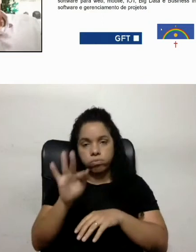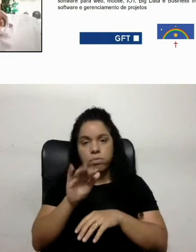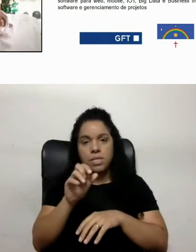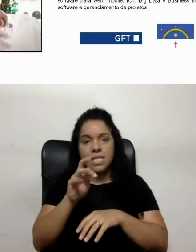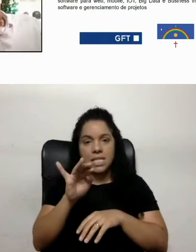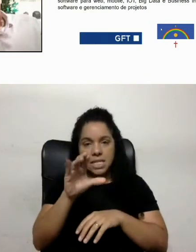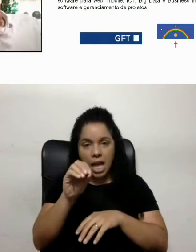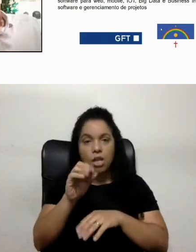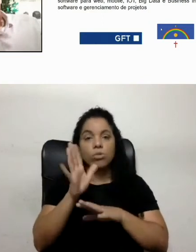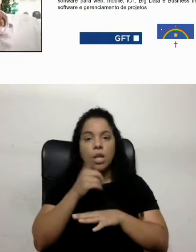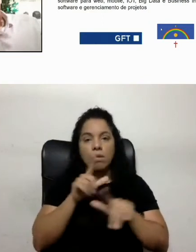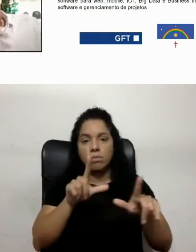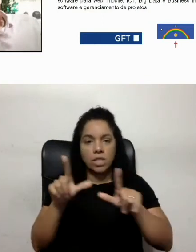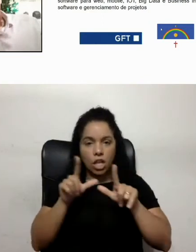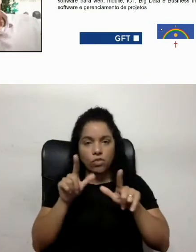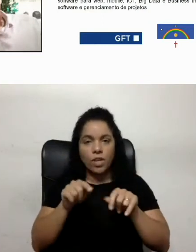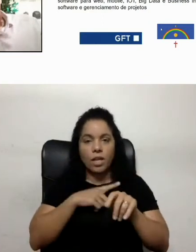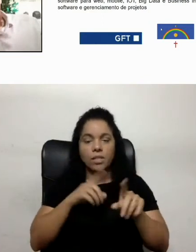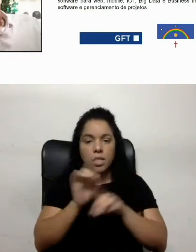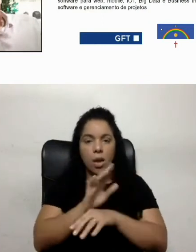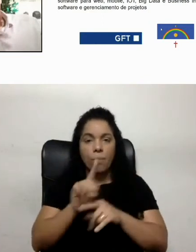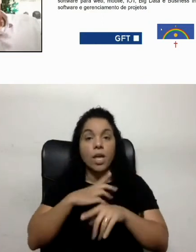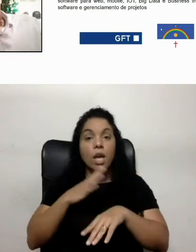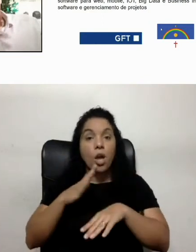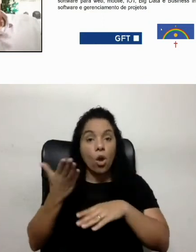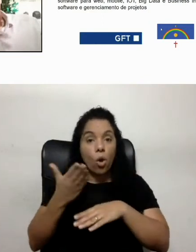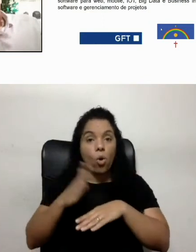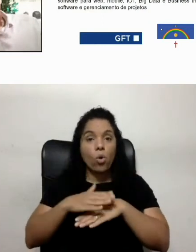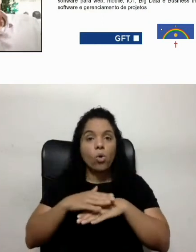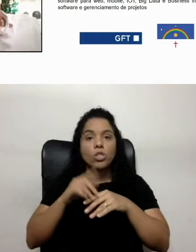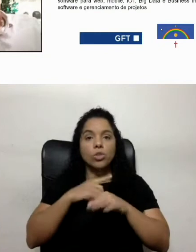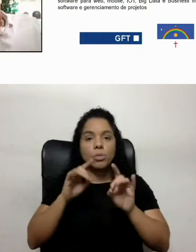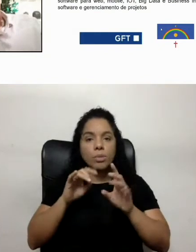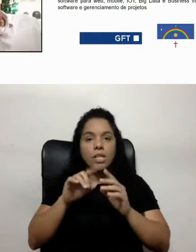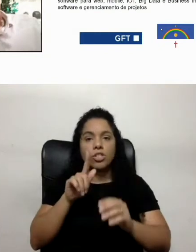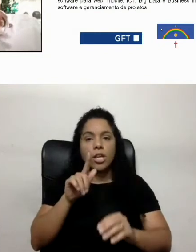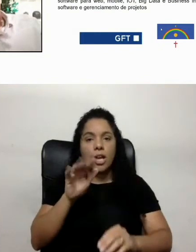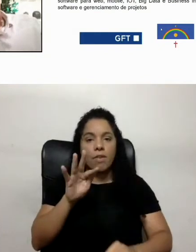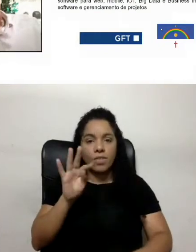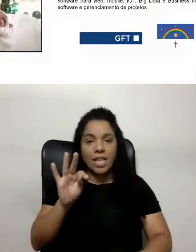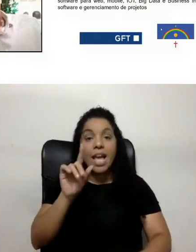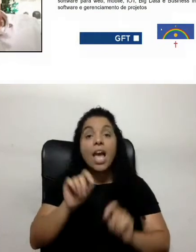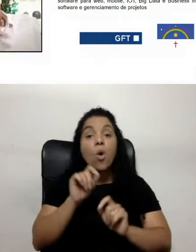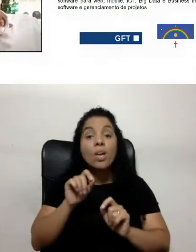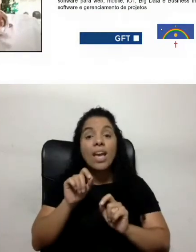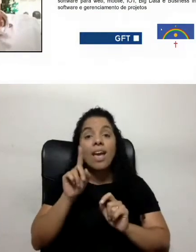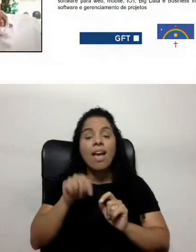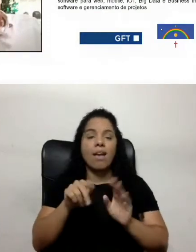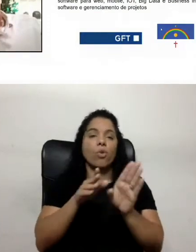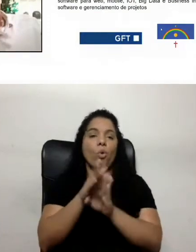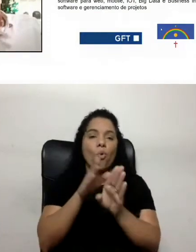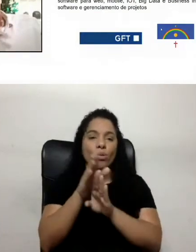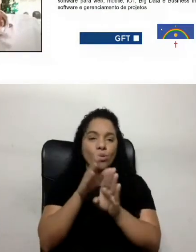área também de teste. Atualmente, eu sou especialista da GFT. A GFT, para quem não conhece, é uma consultoria